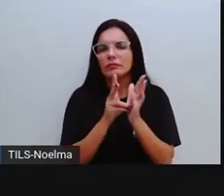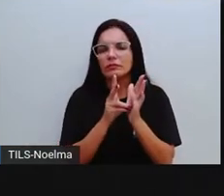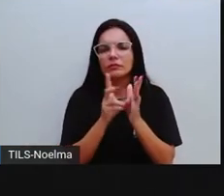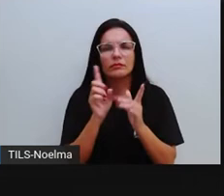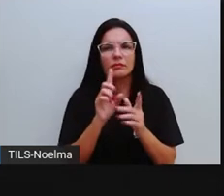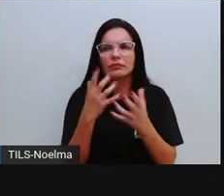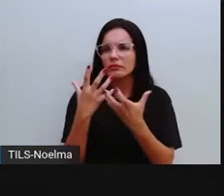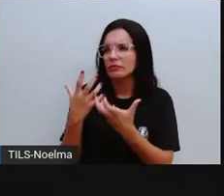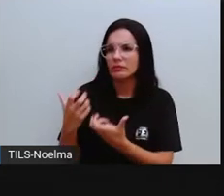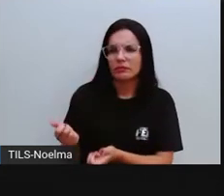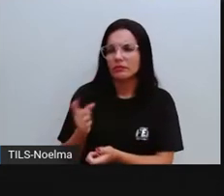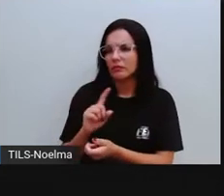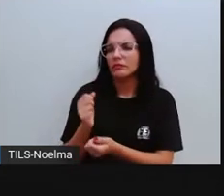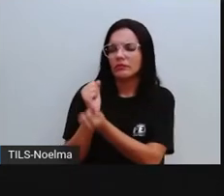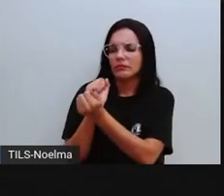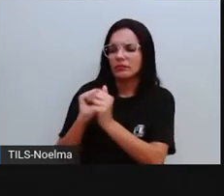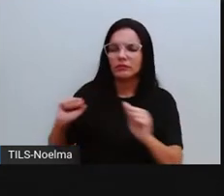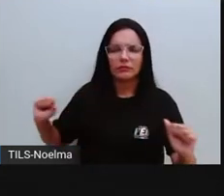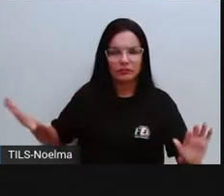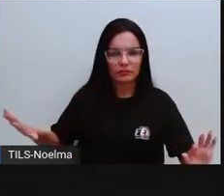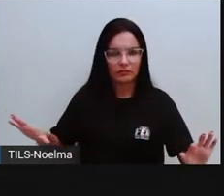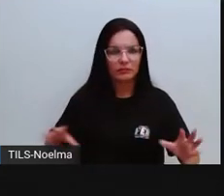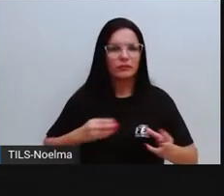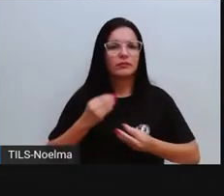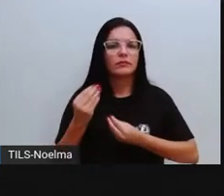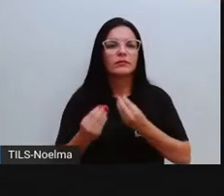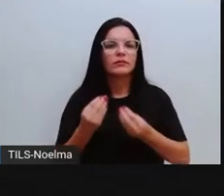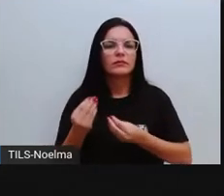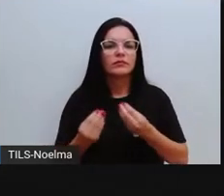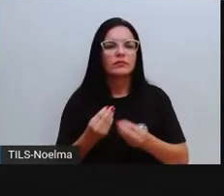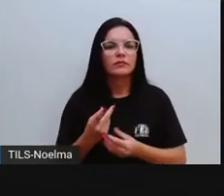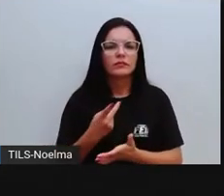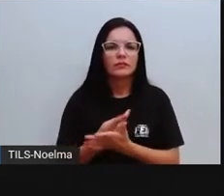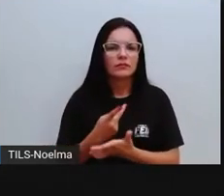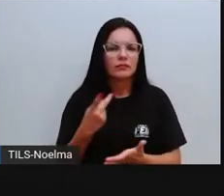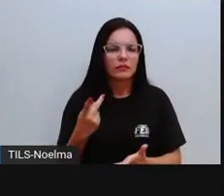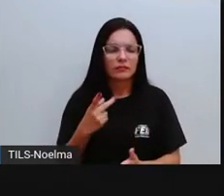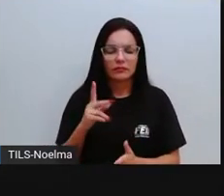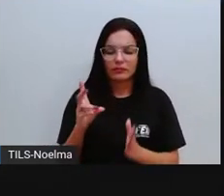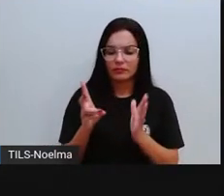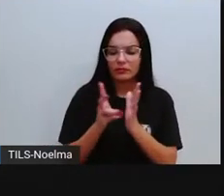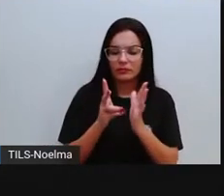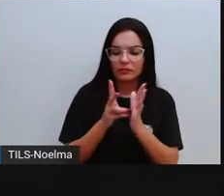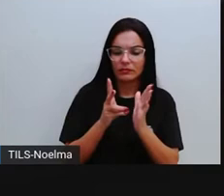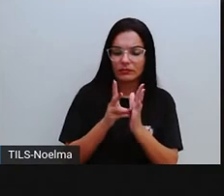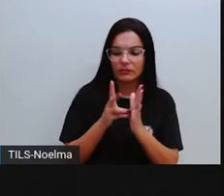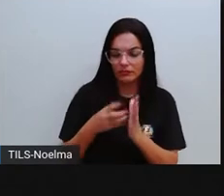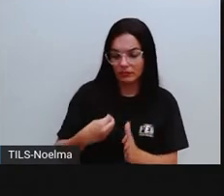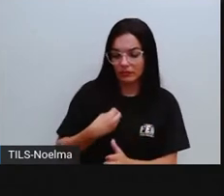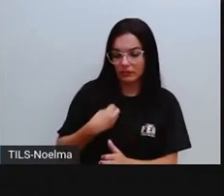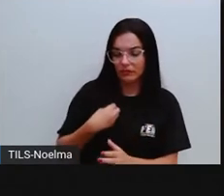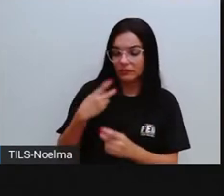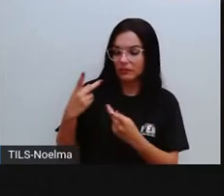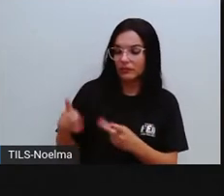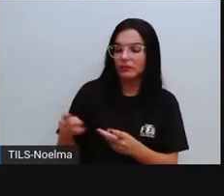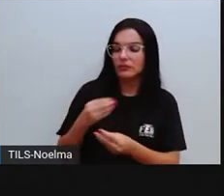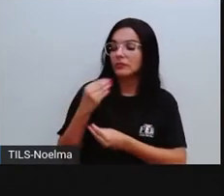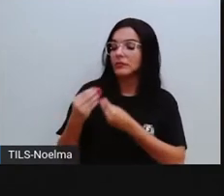não aceitaram, e como foi, né, a vida dos indígenas depois disso? Então,